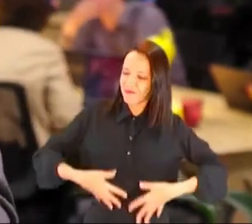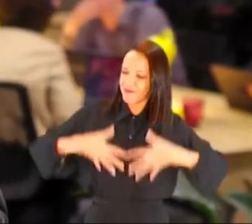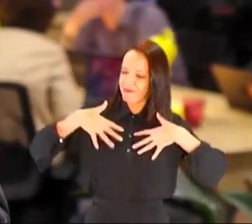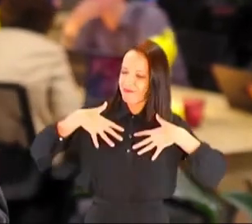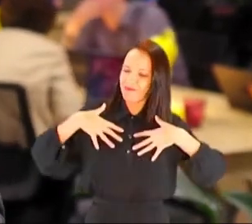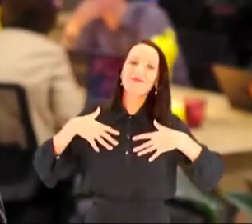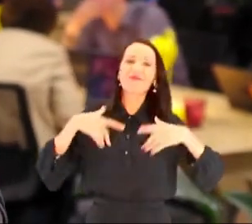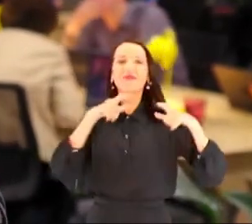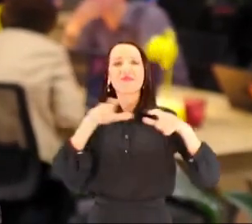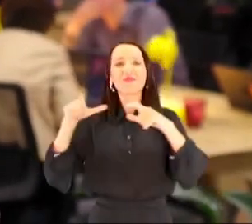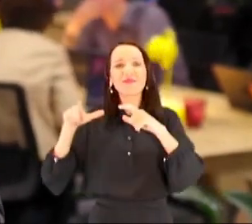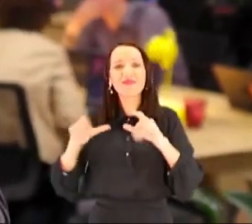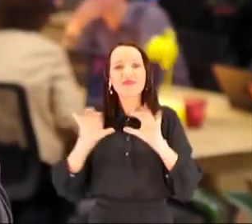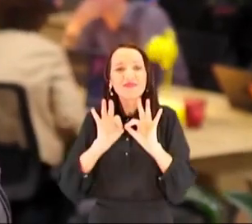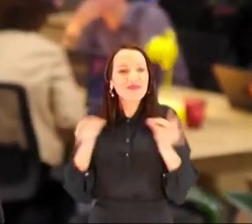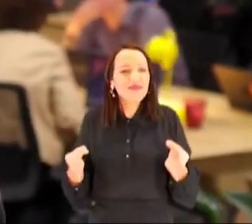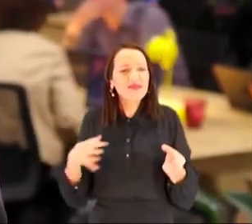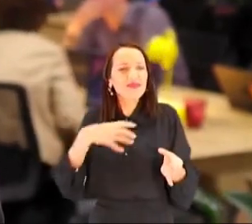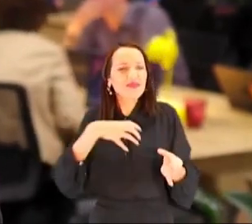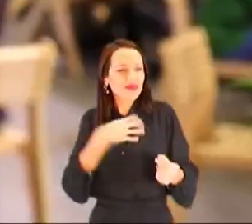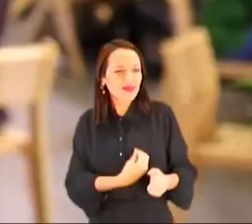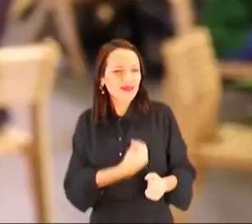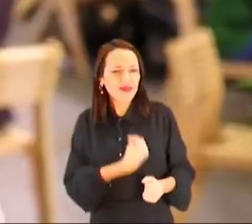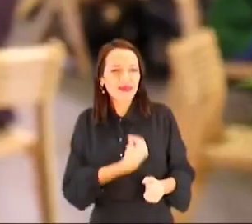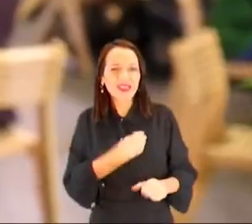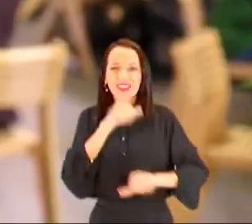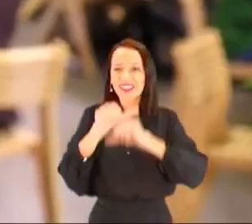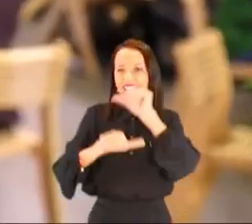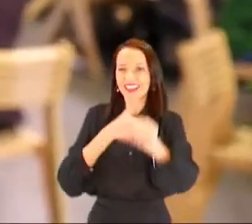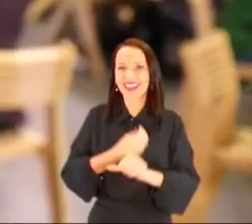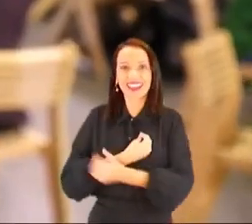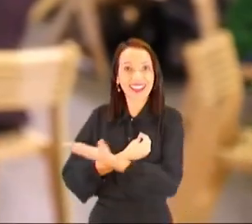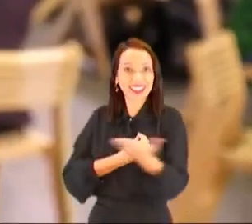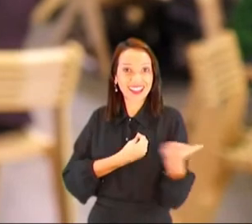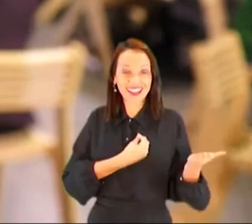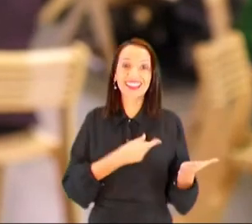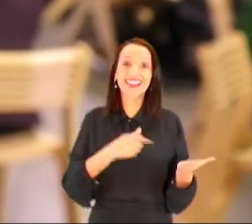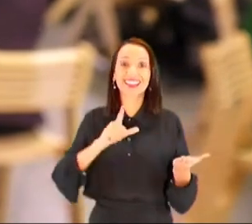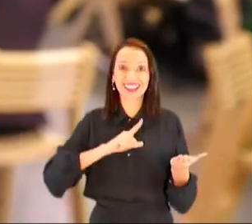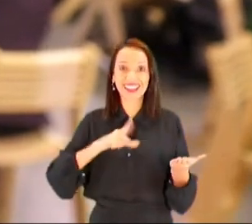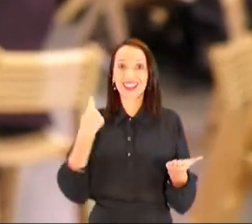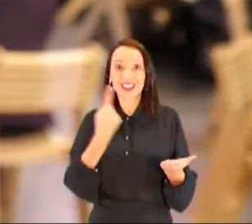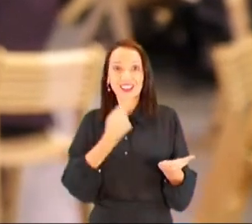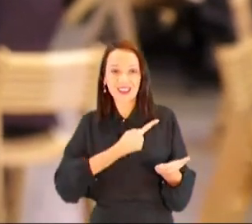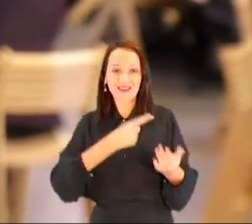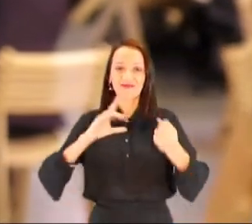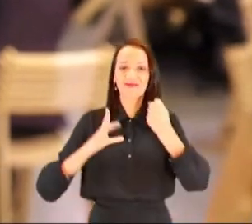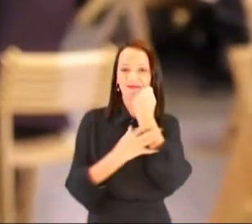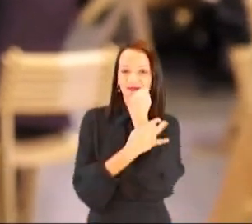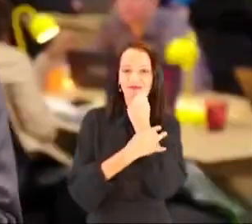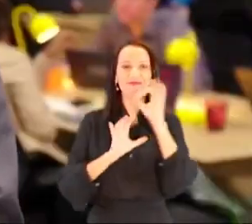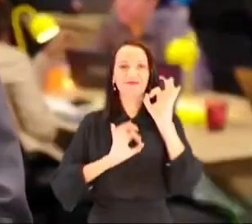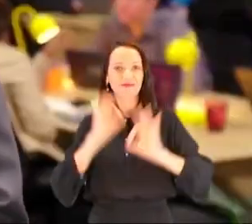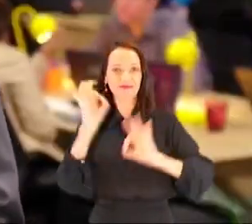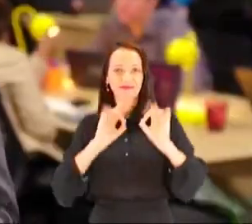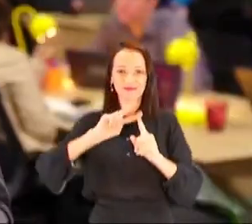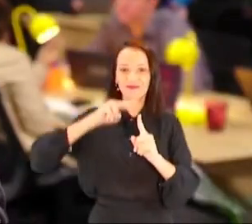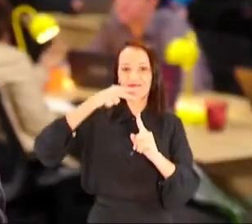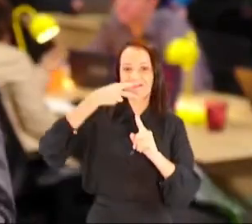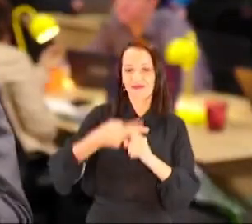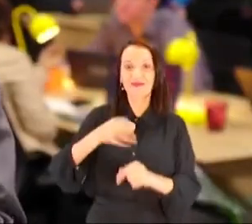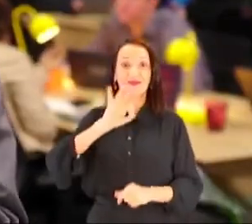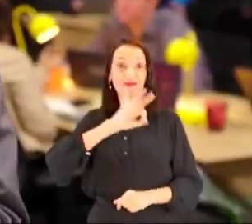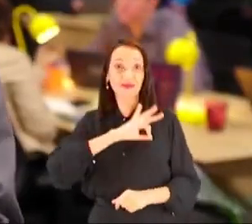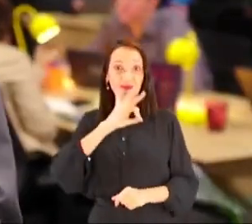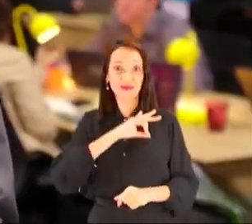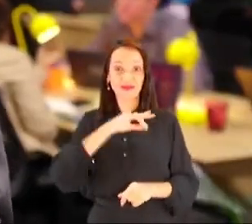como professor, considero uma questão de honra. Como a periferia viva, que vai mudar a vida de muita gente. Sem falar no